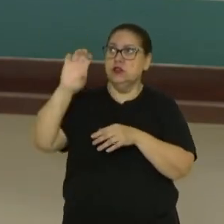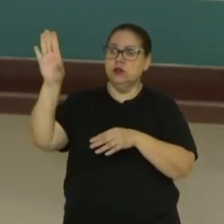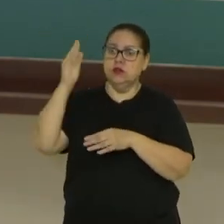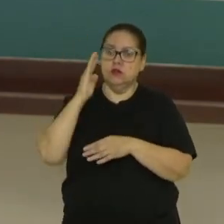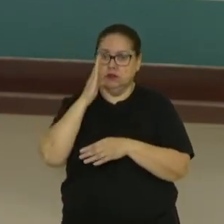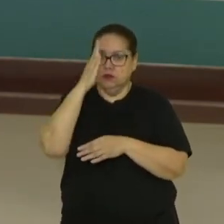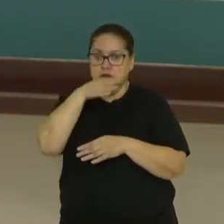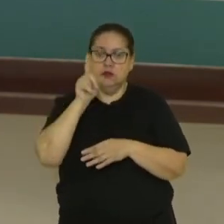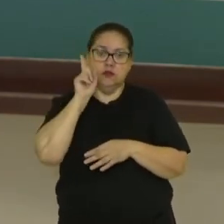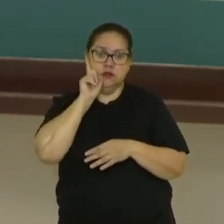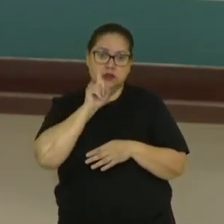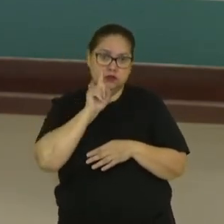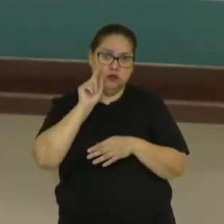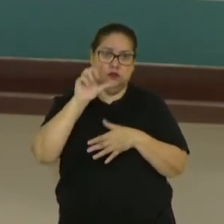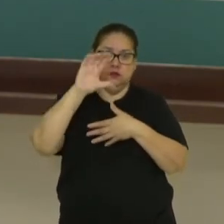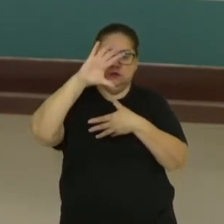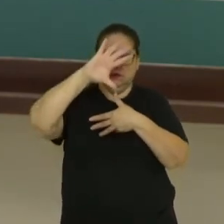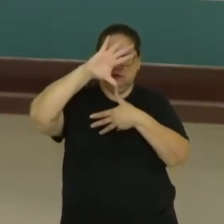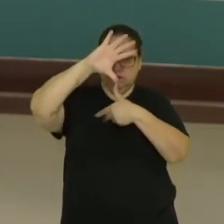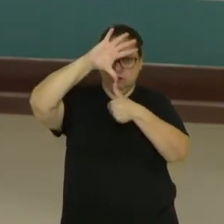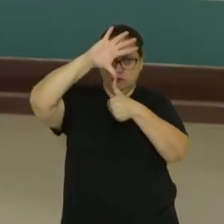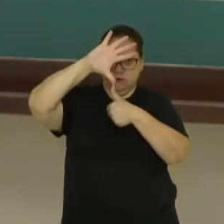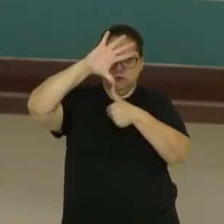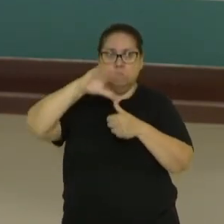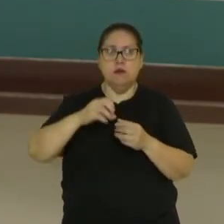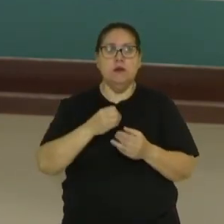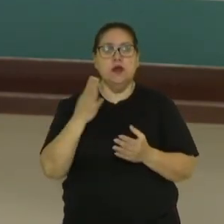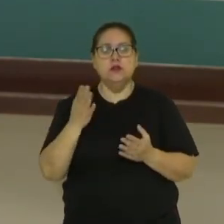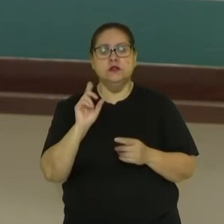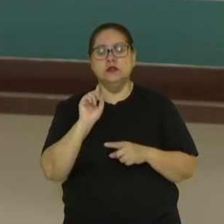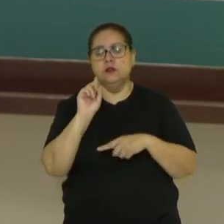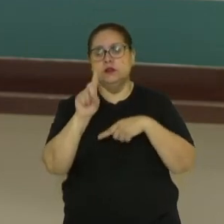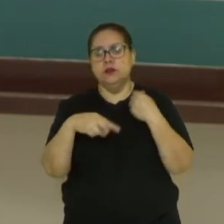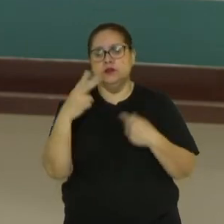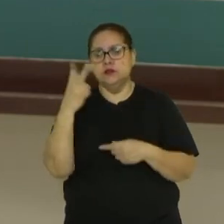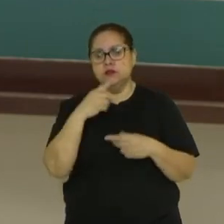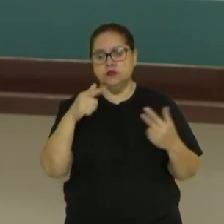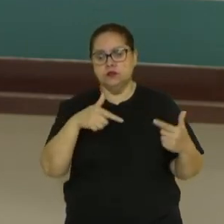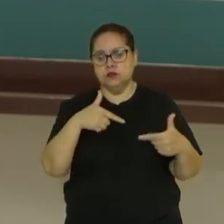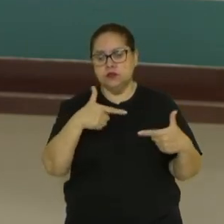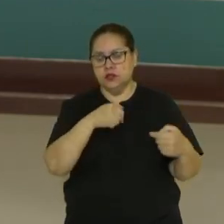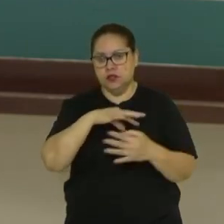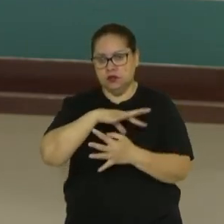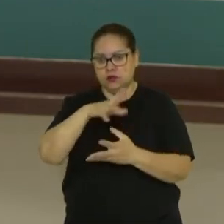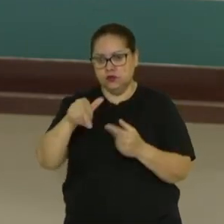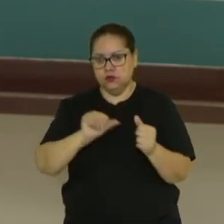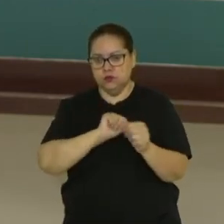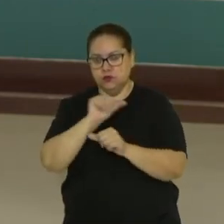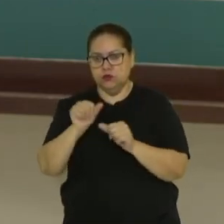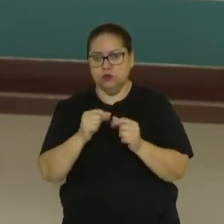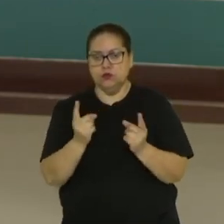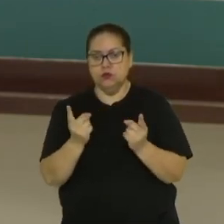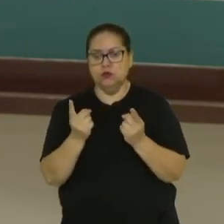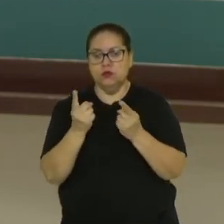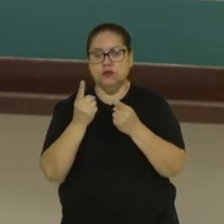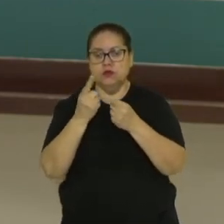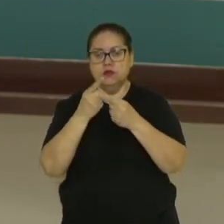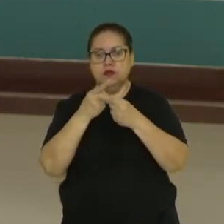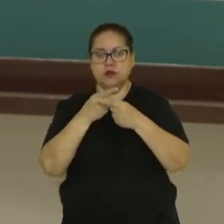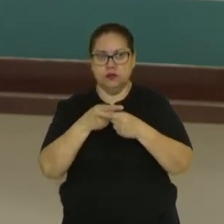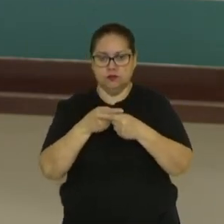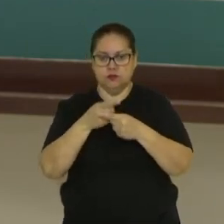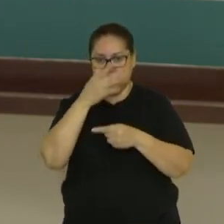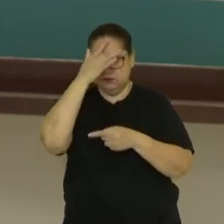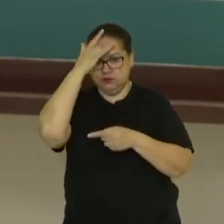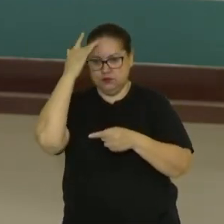por exemplo, aos Estados Unidos da América. Bom, mas após a Segunda Guerra Mundial, isso aí mudou. O fluxo inverteu-se, né? Em